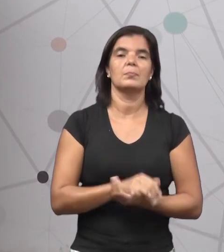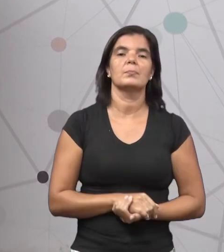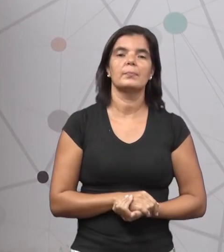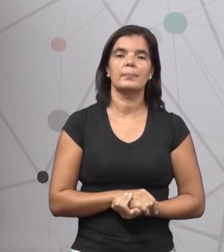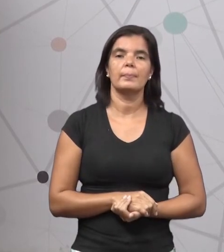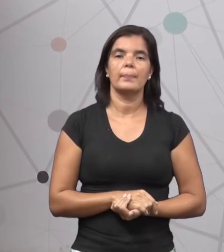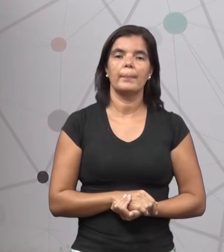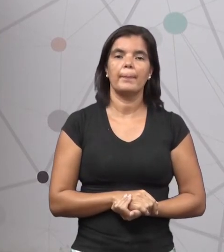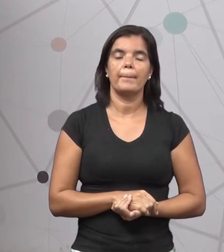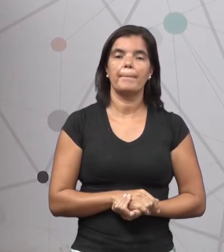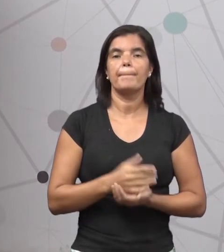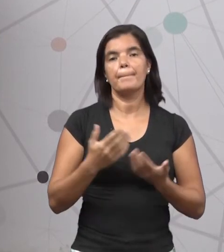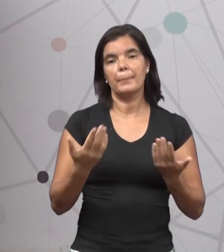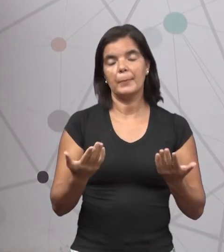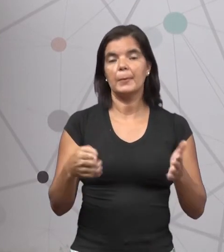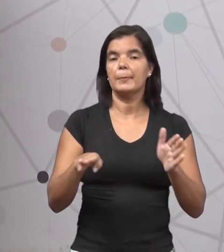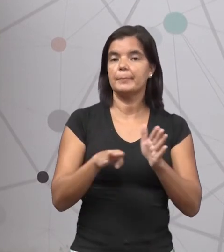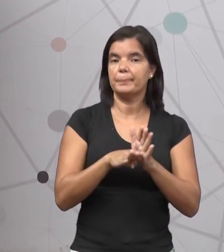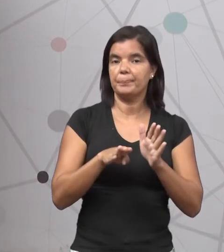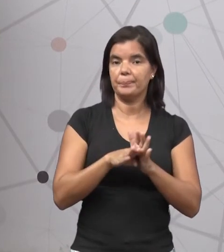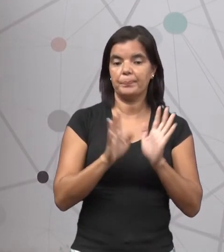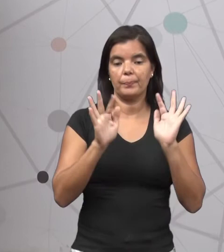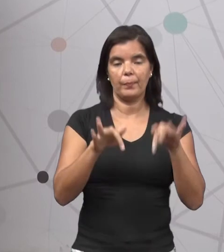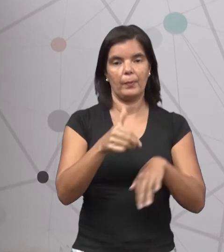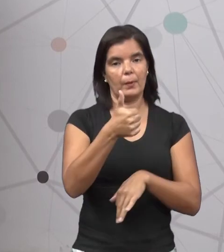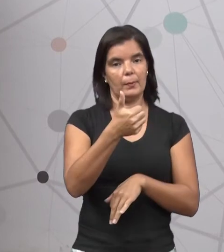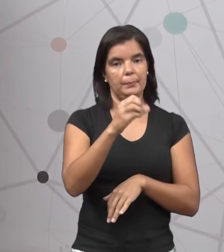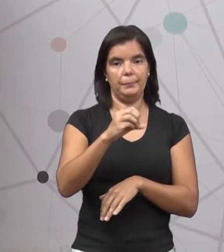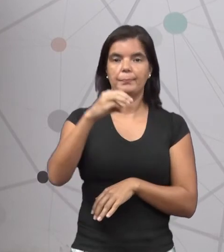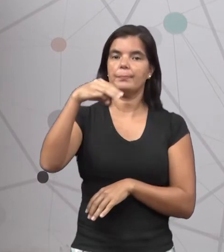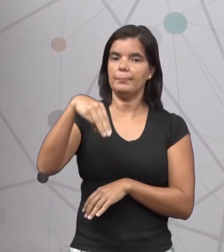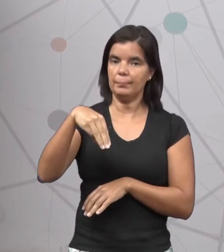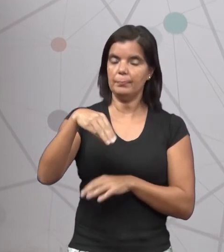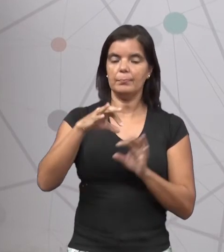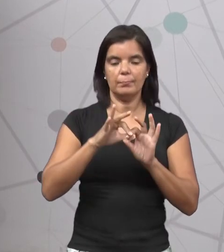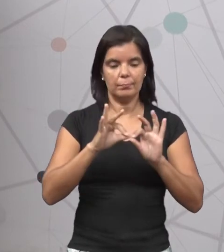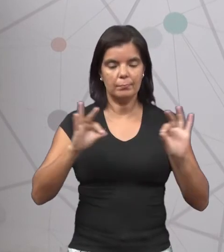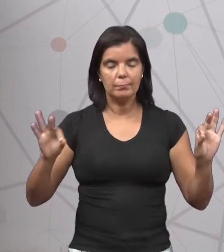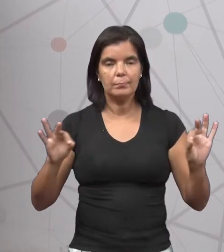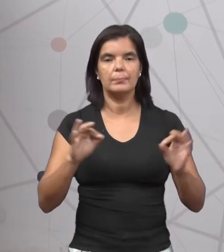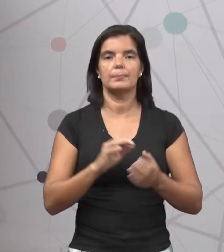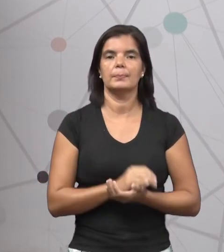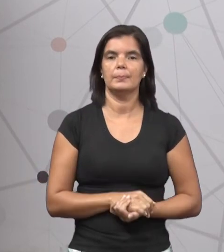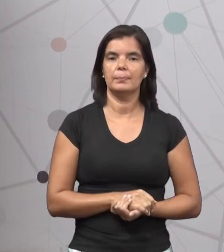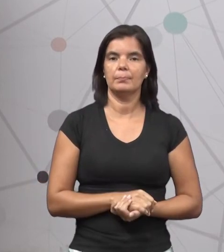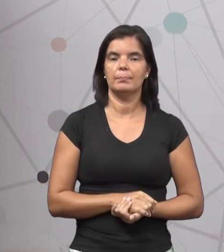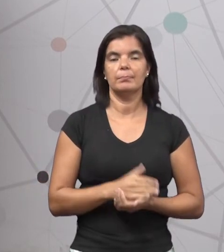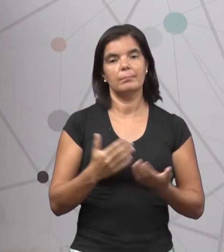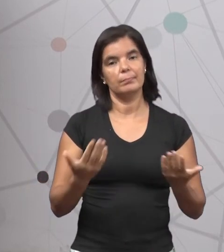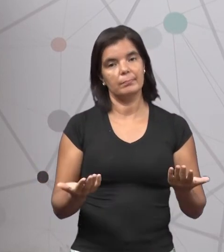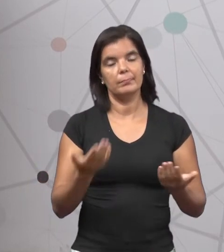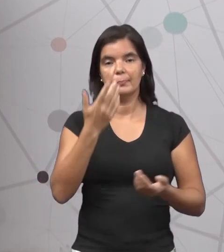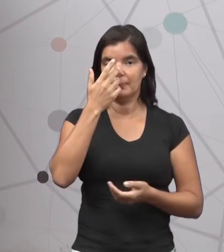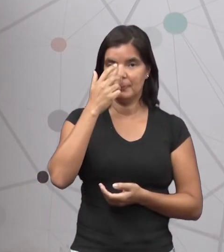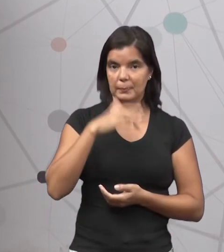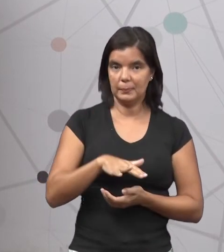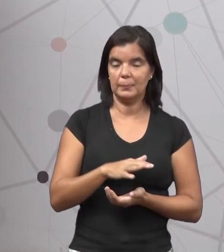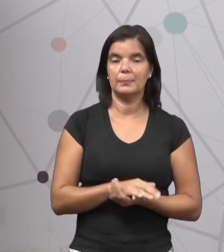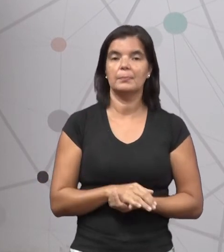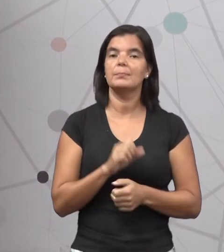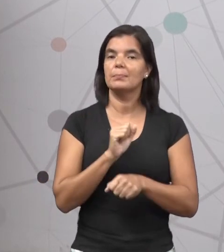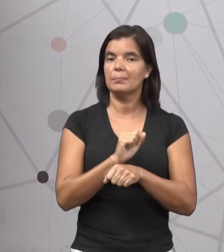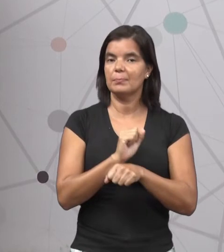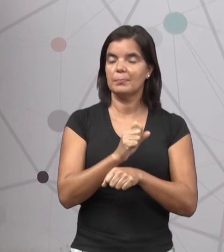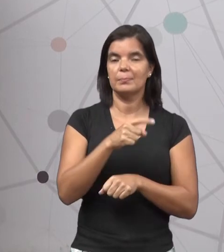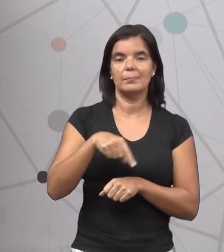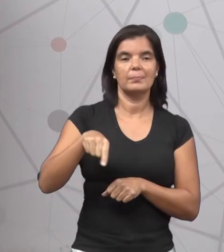mesmo Para chegar Ao final De dez metros De pista É isso aí Crianças Eu espero